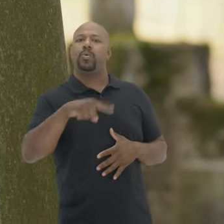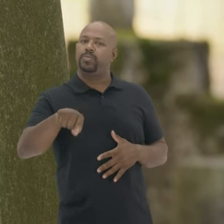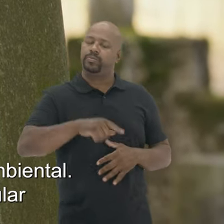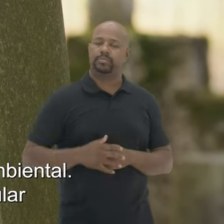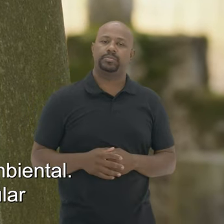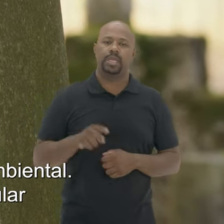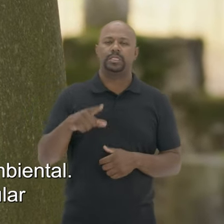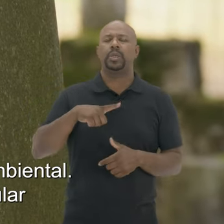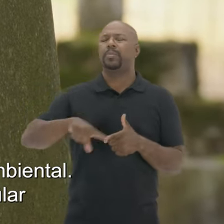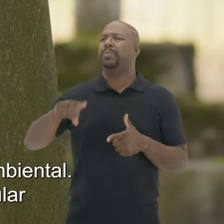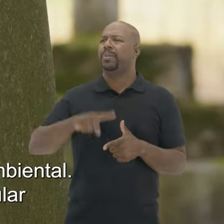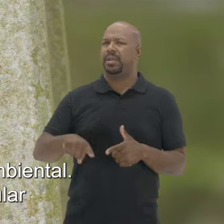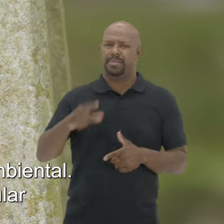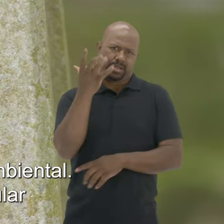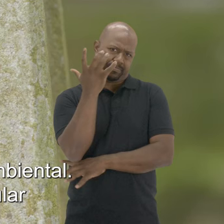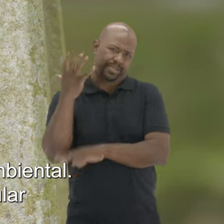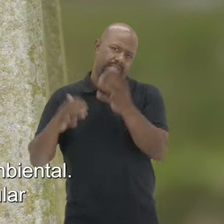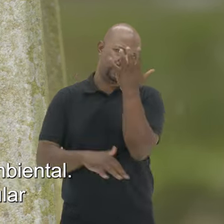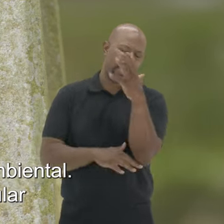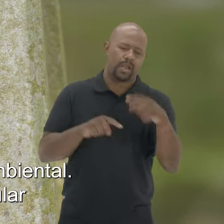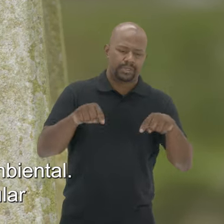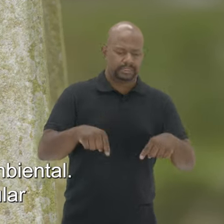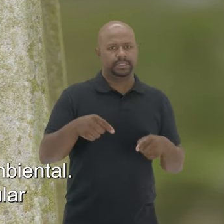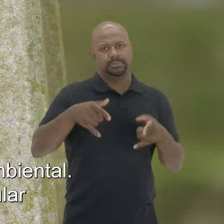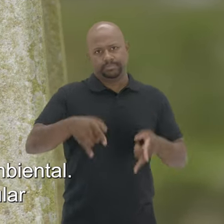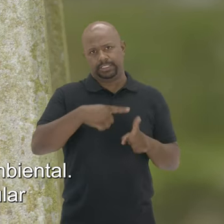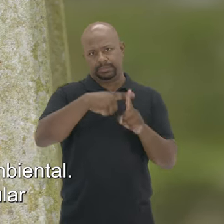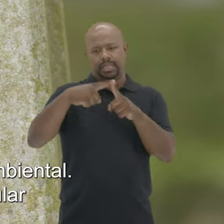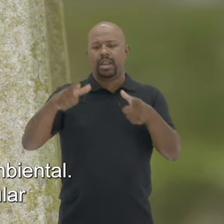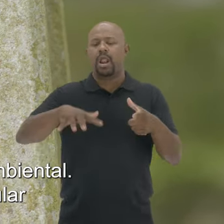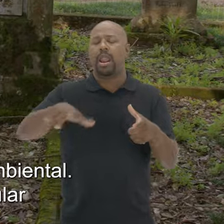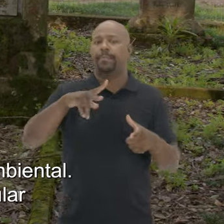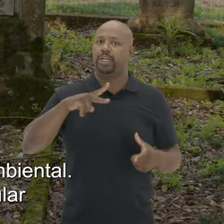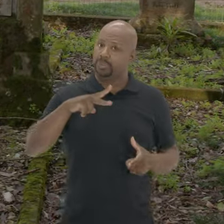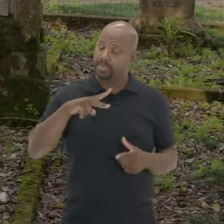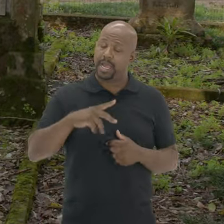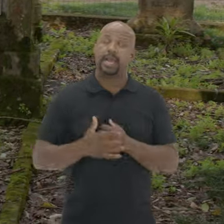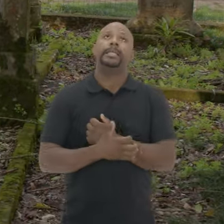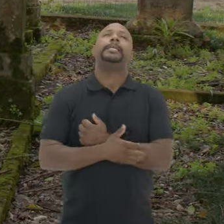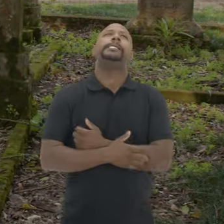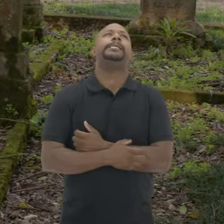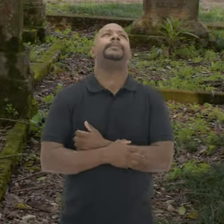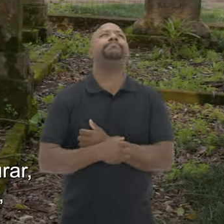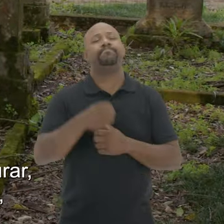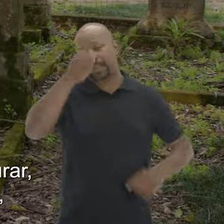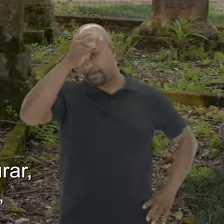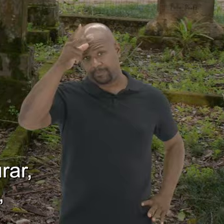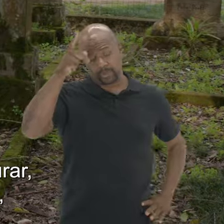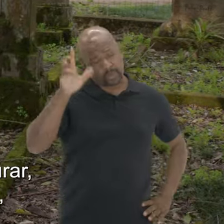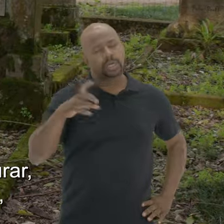histórico da linha Teutônia Eles estão com um problema ambiental Esse cemitério está em uma área particular E a